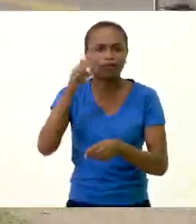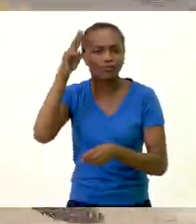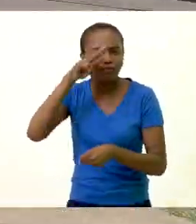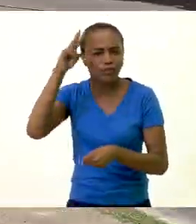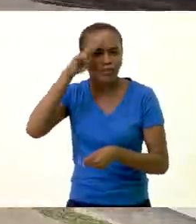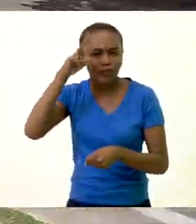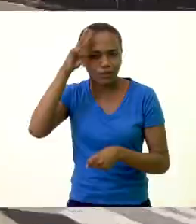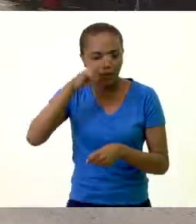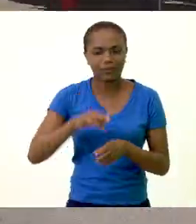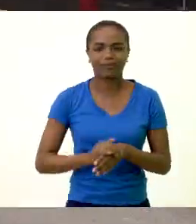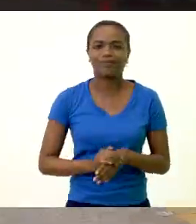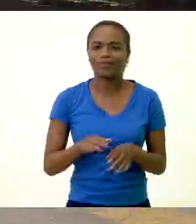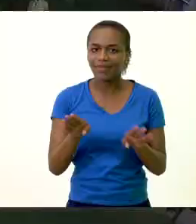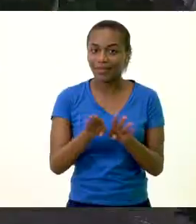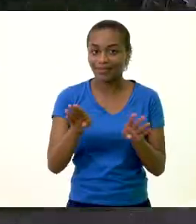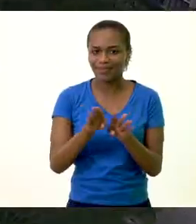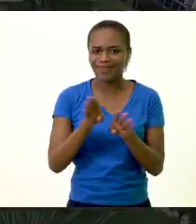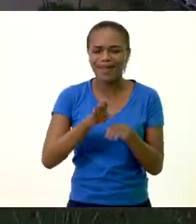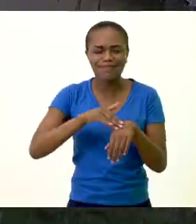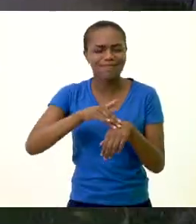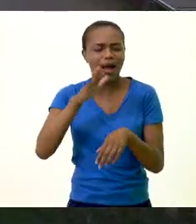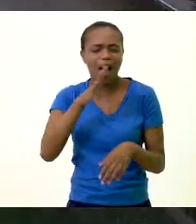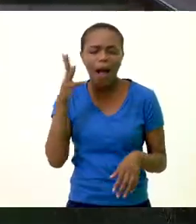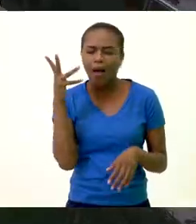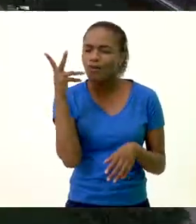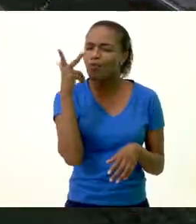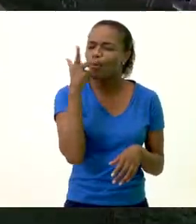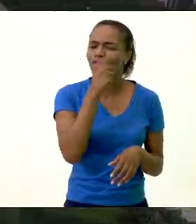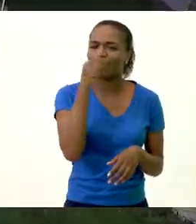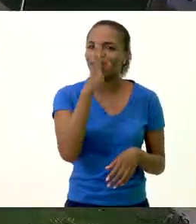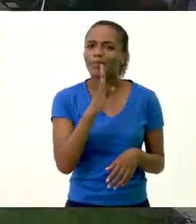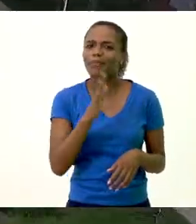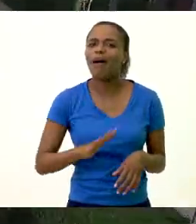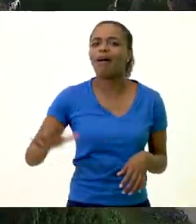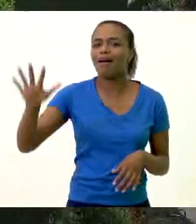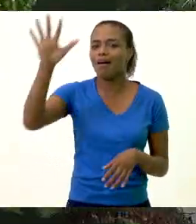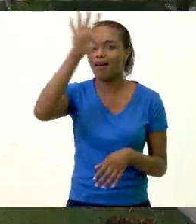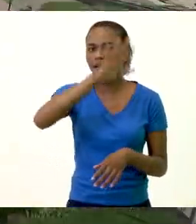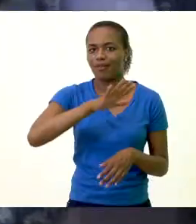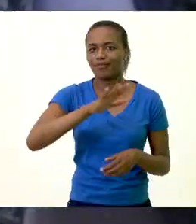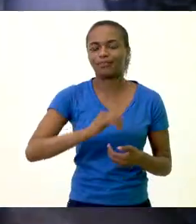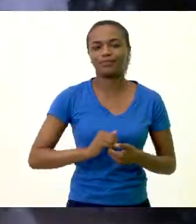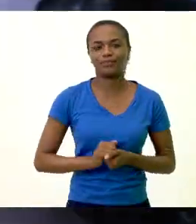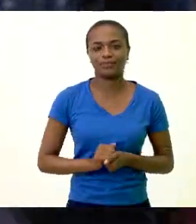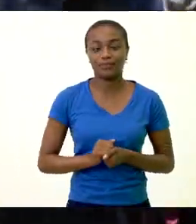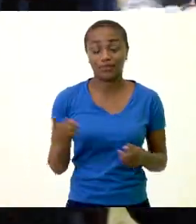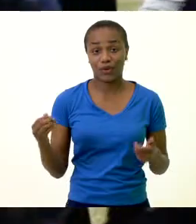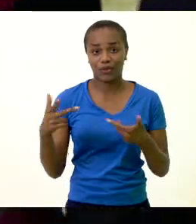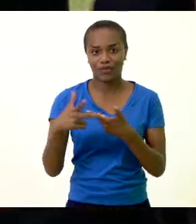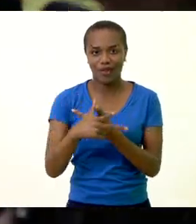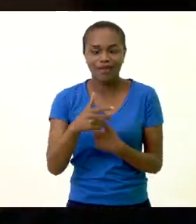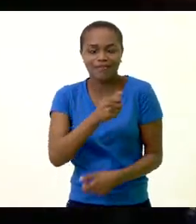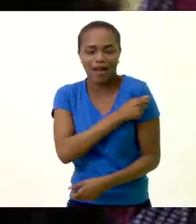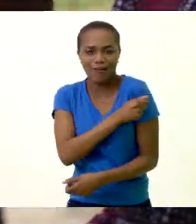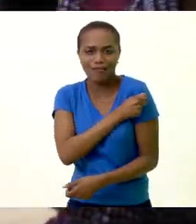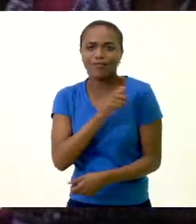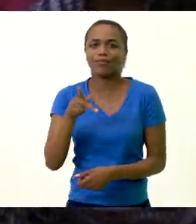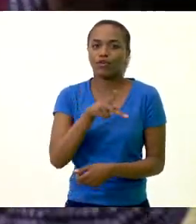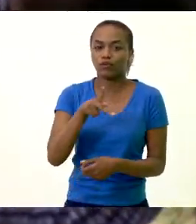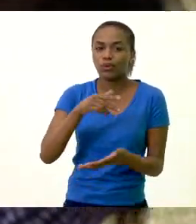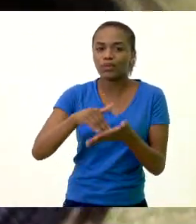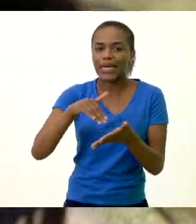90 anos de história e é considerada uma das mais bonitas do Brasil. Nela, estudantes,